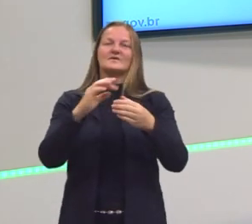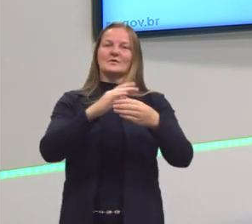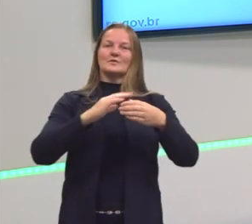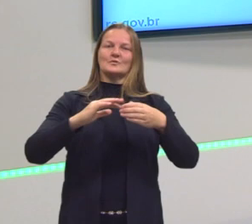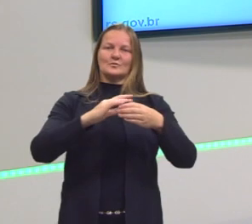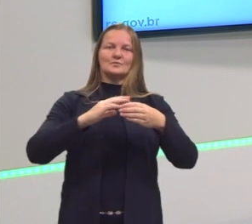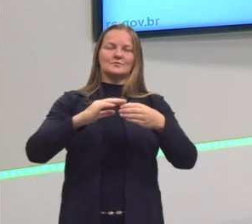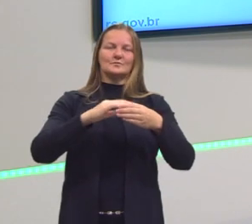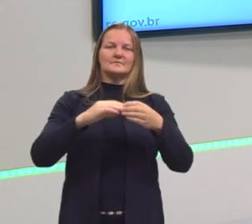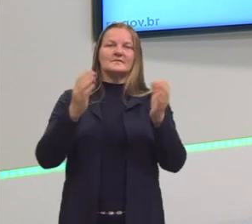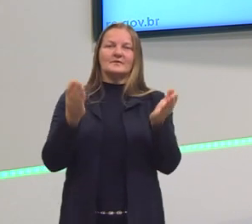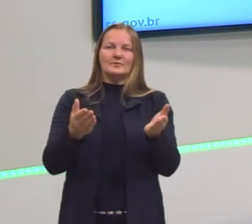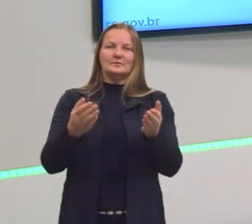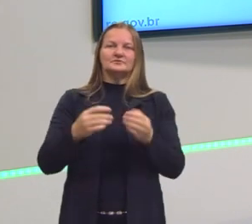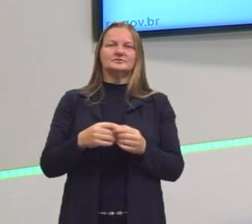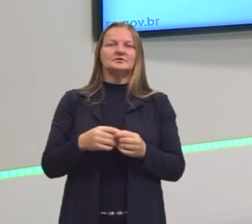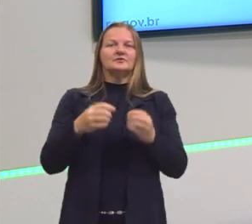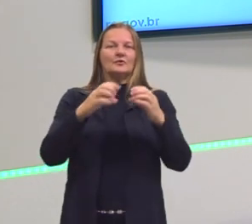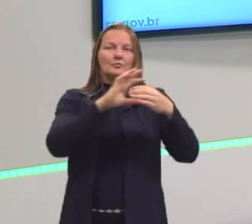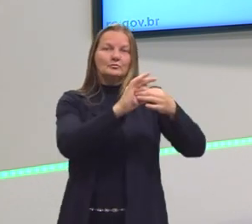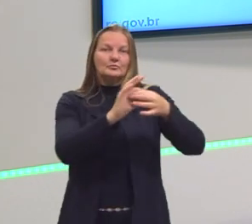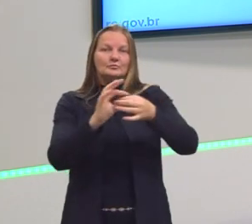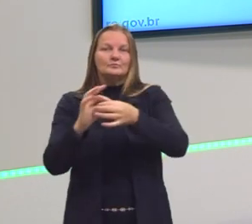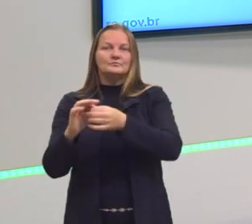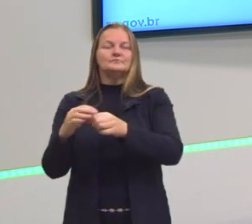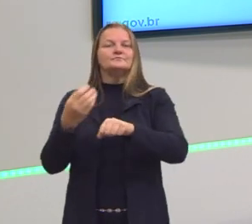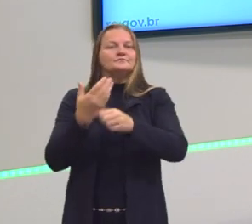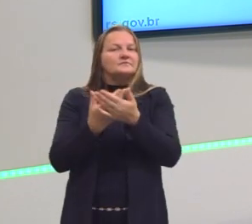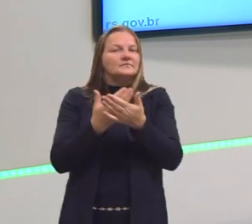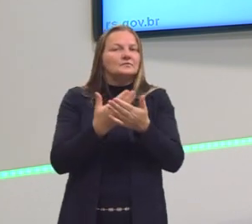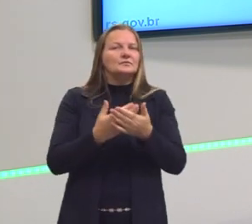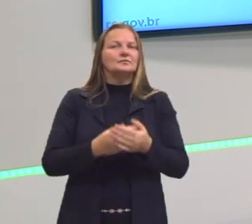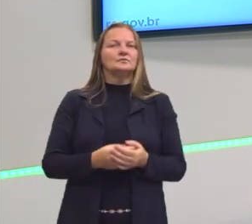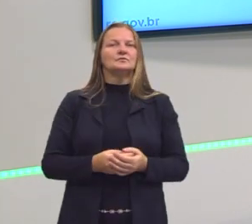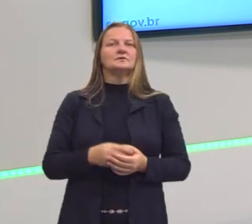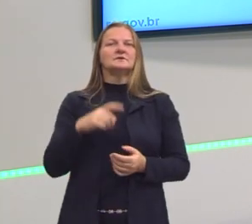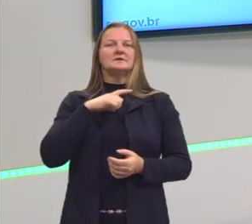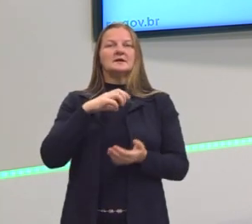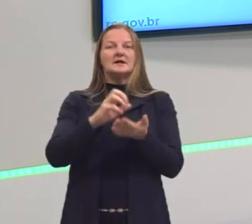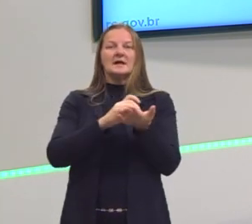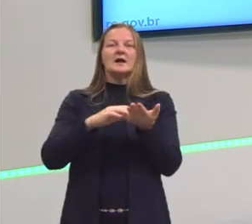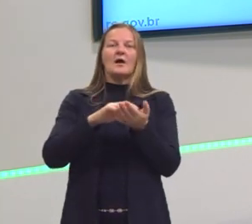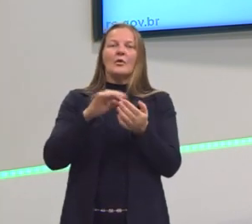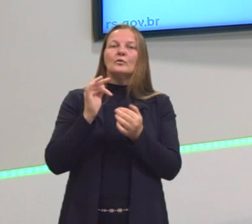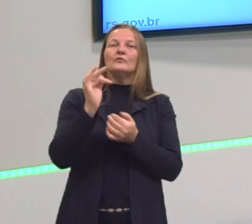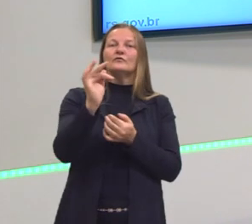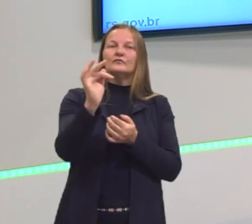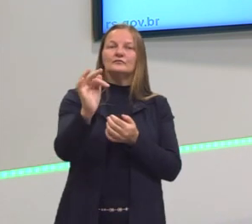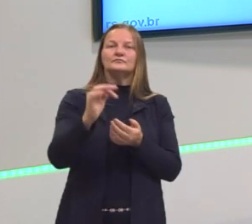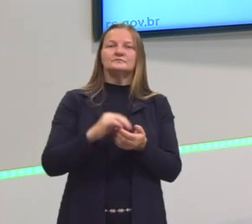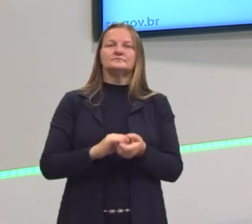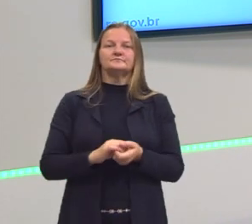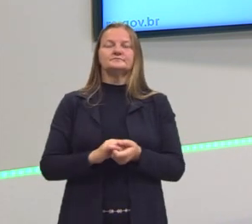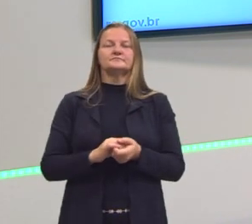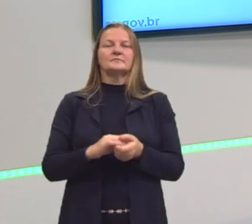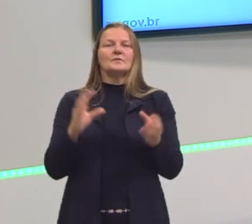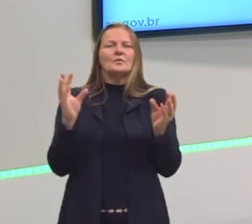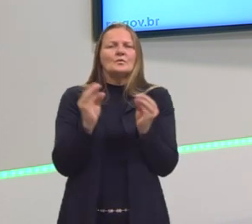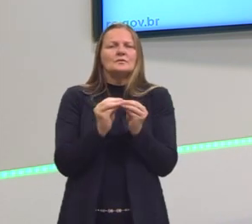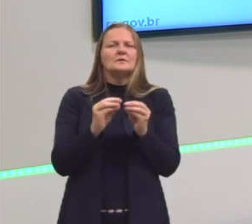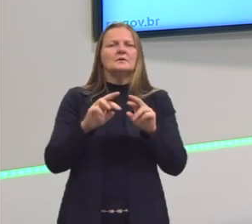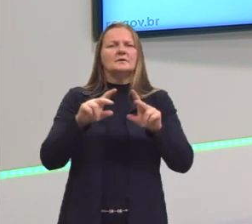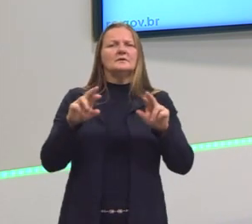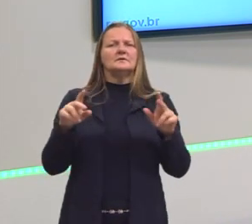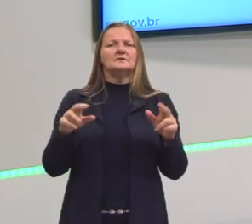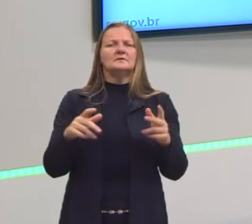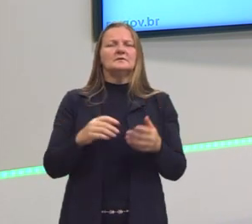contextualizá-las, mas nós vamos ter uma aula de cálculo de soluções, de concentração, diluição, que